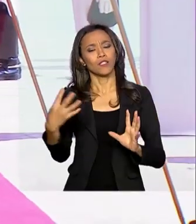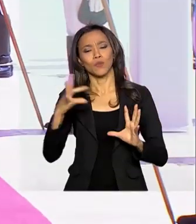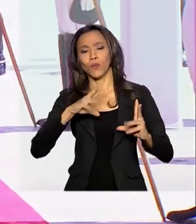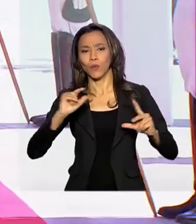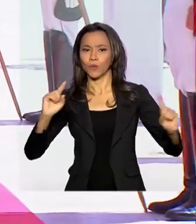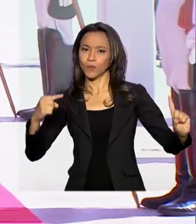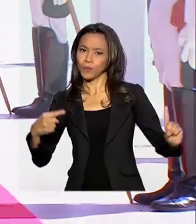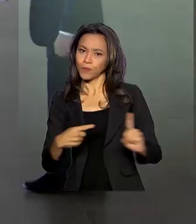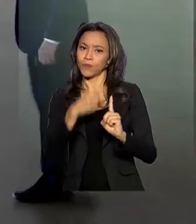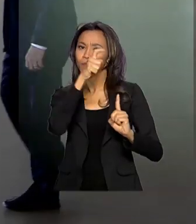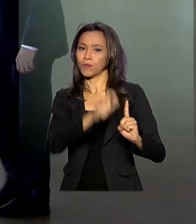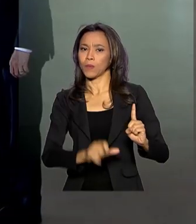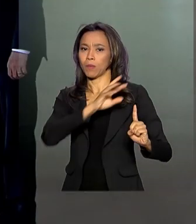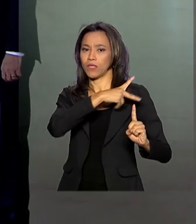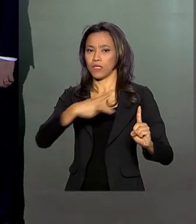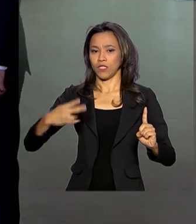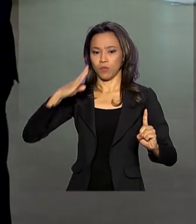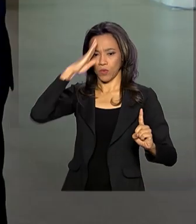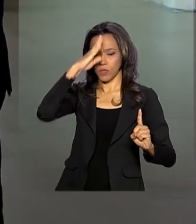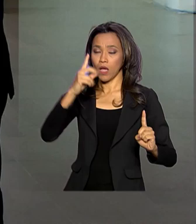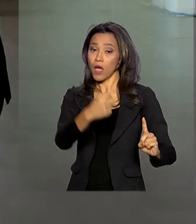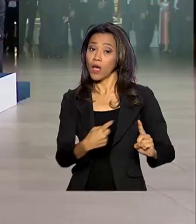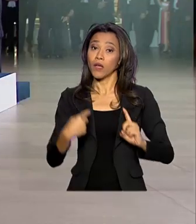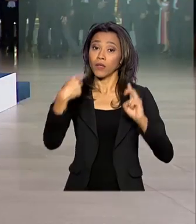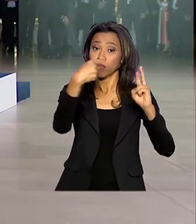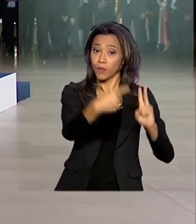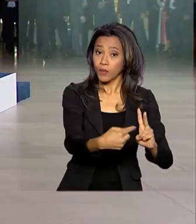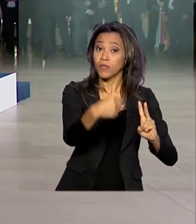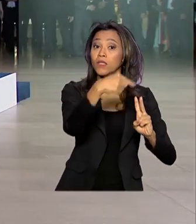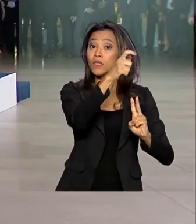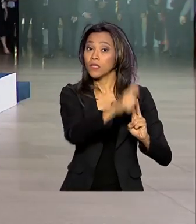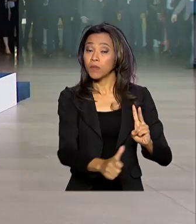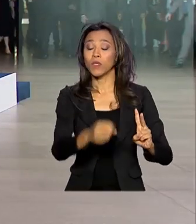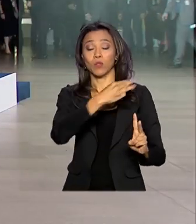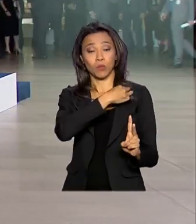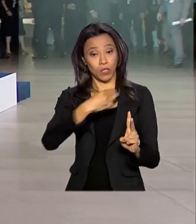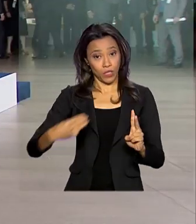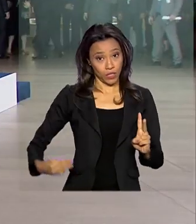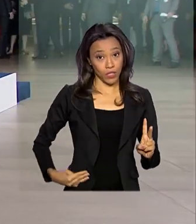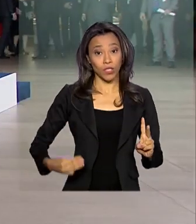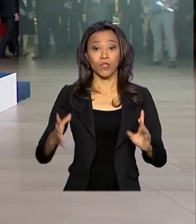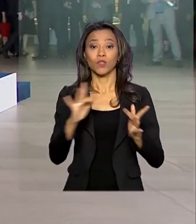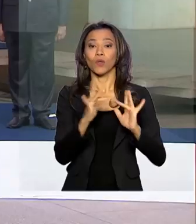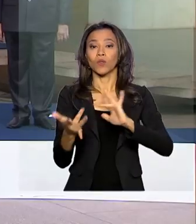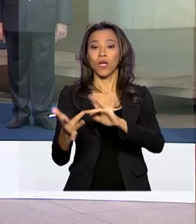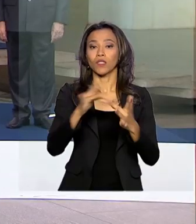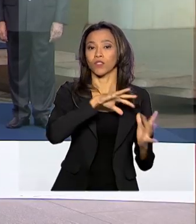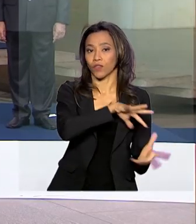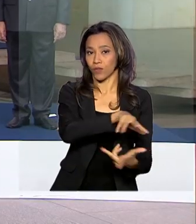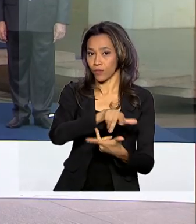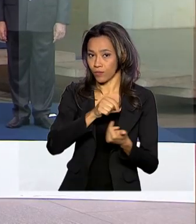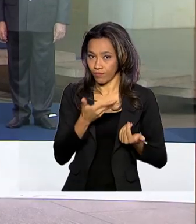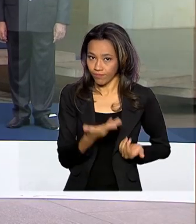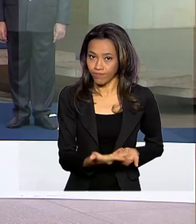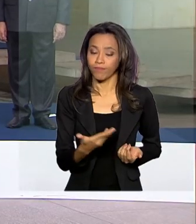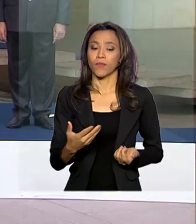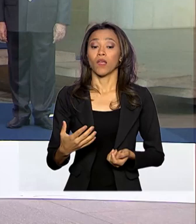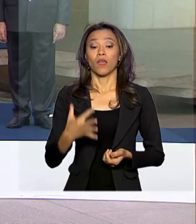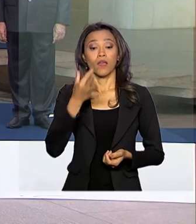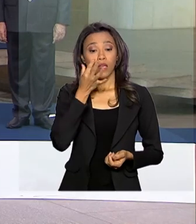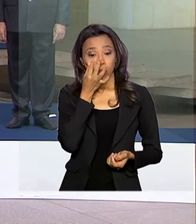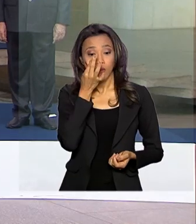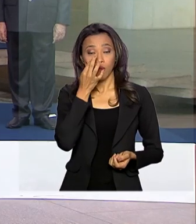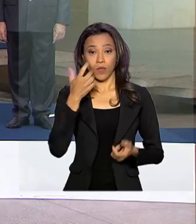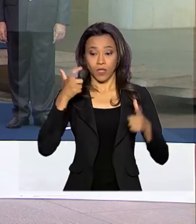presidente Jair Bolsonaro e o ministro das Relações Exteriores lá no salão principal do Palácio do Itamaraty. Eu estou aqui no centro